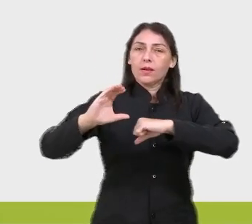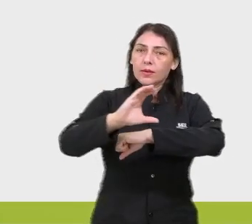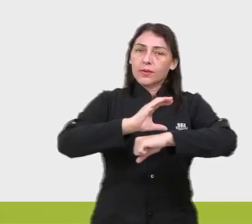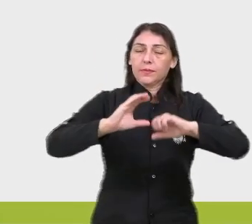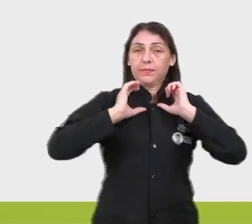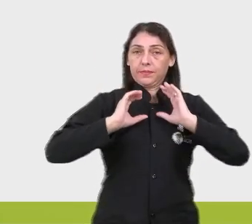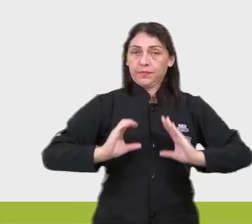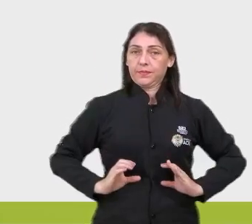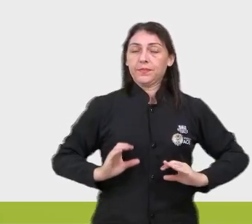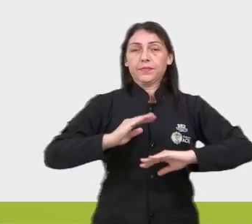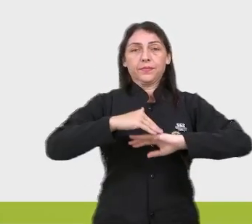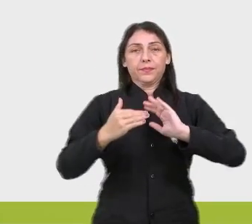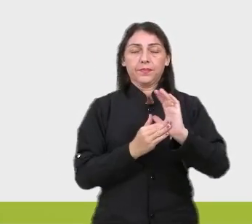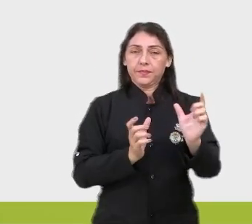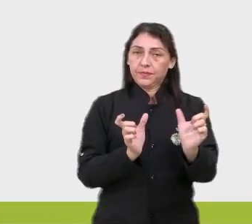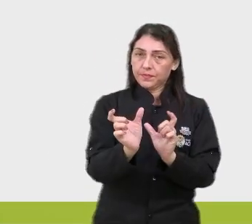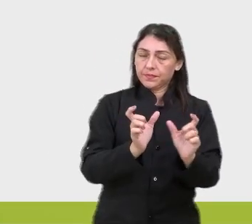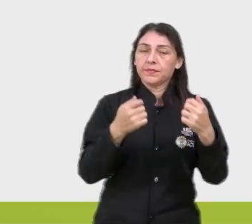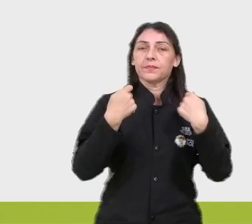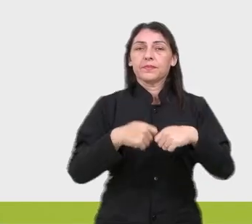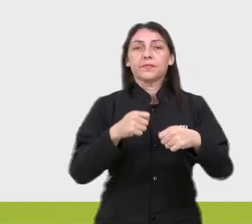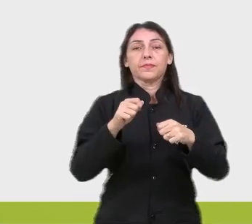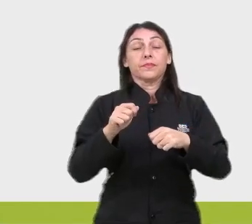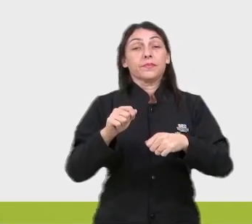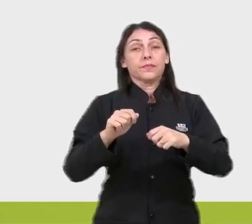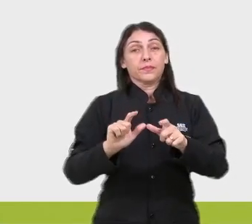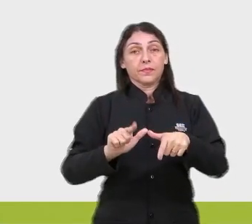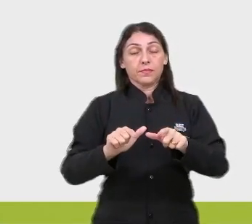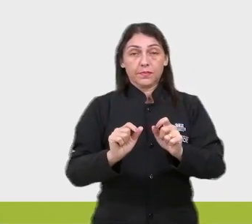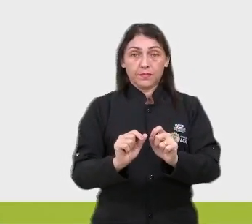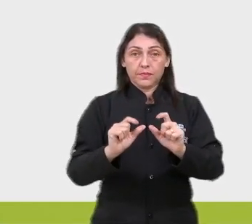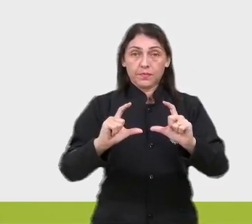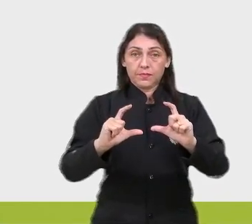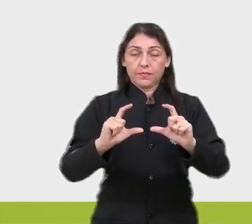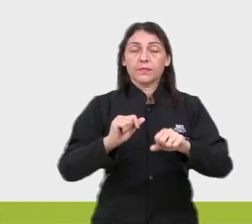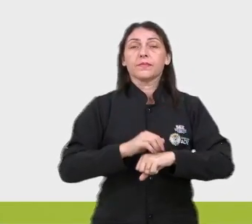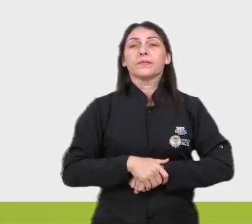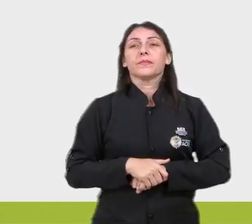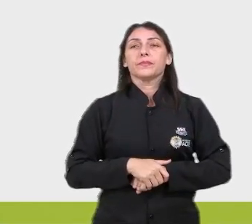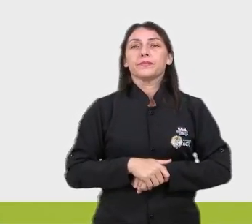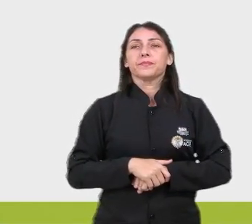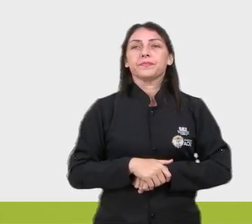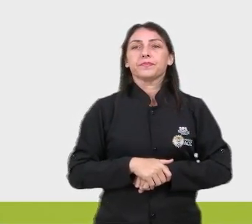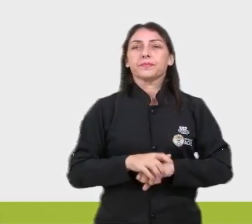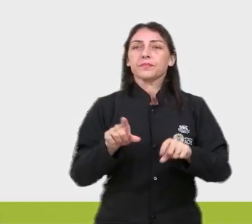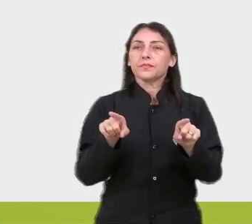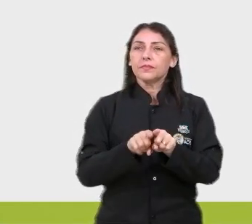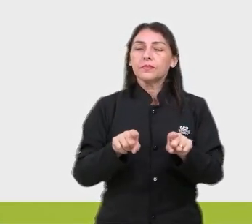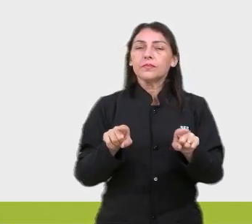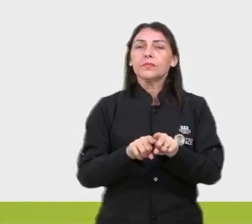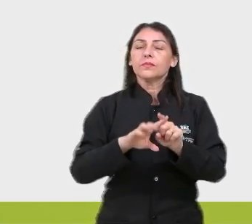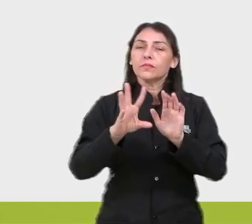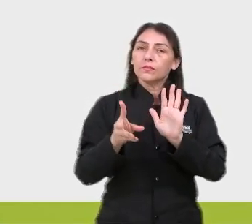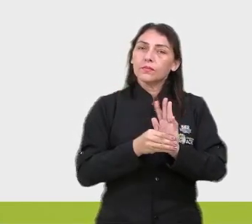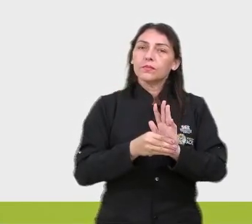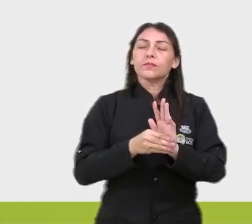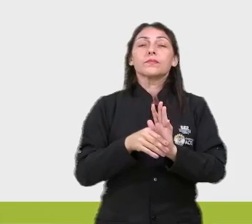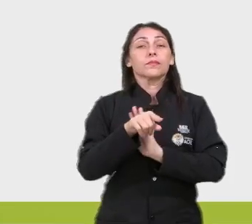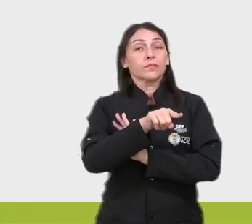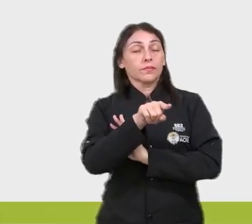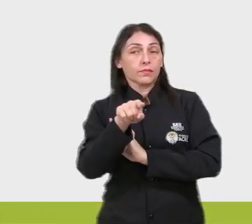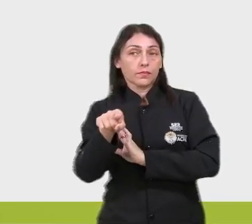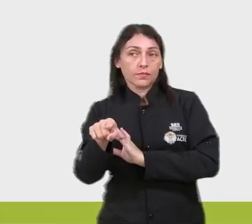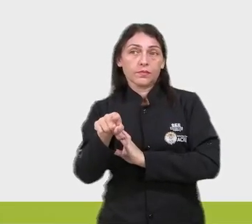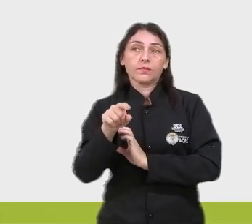Cidadã. Todas essas palavras, elas têm que vir com letras maiúsculas. Aí, eu coloquei aqui uma questão também para